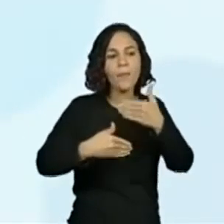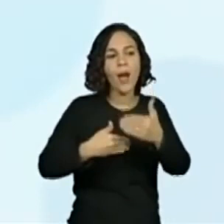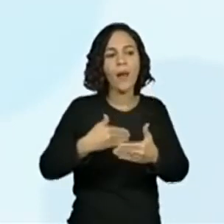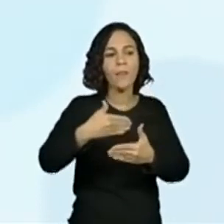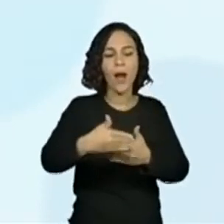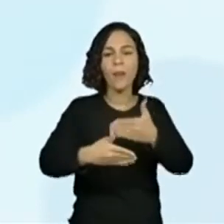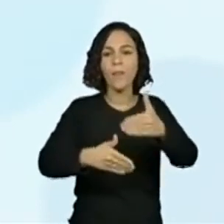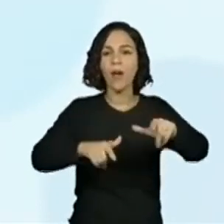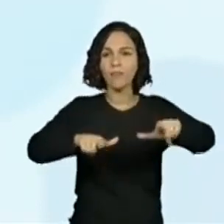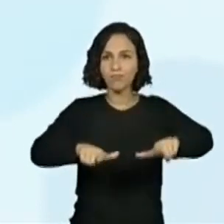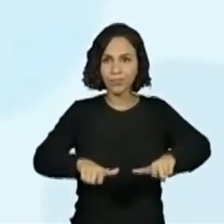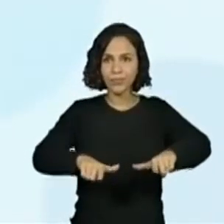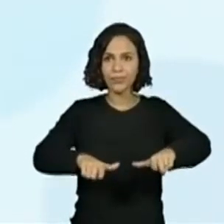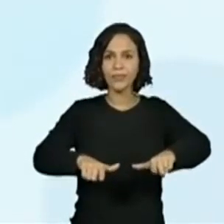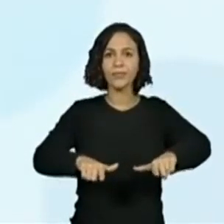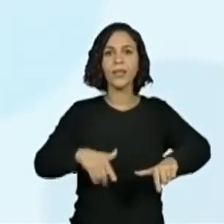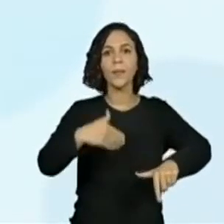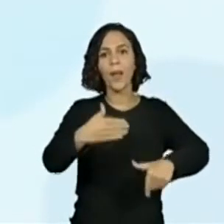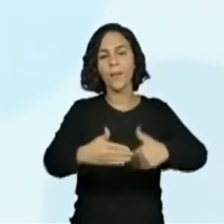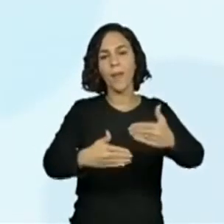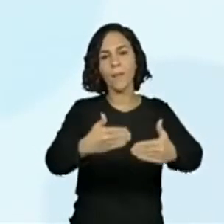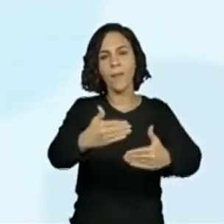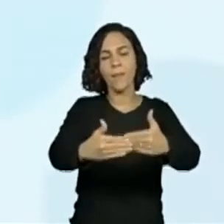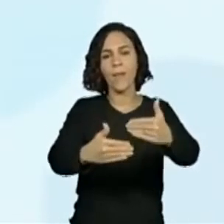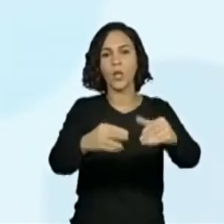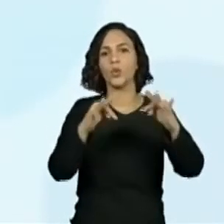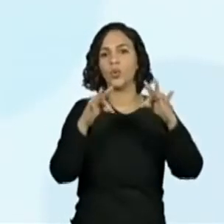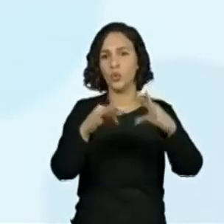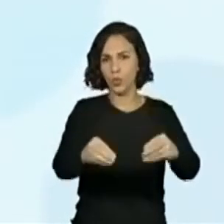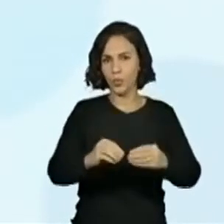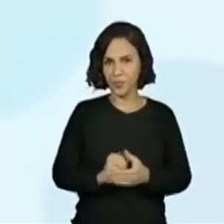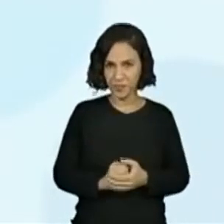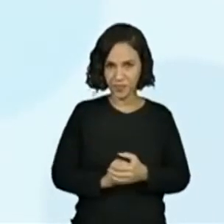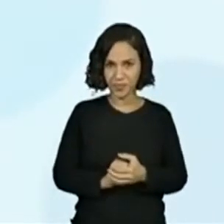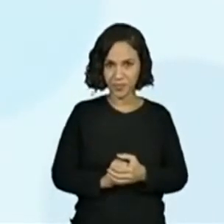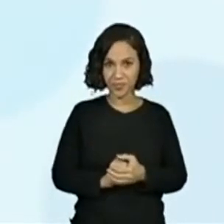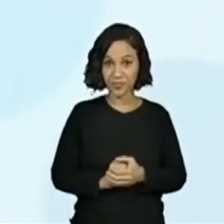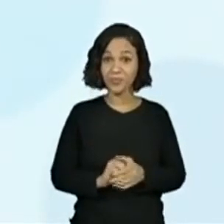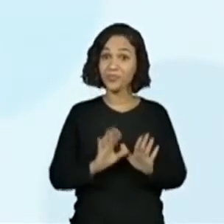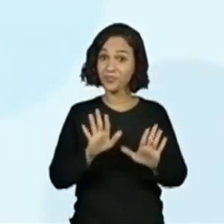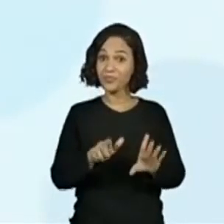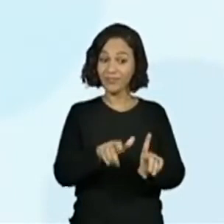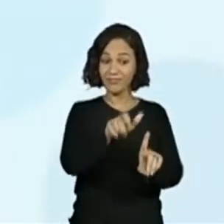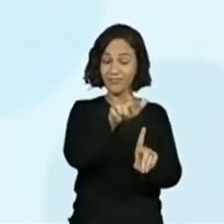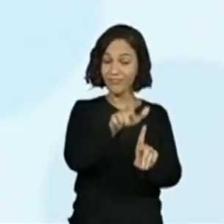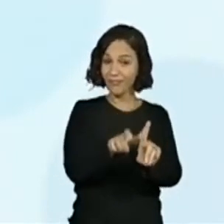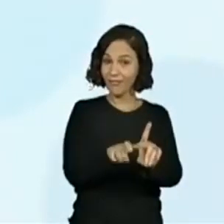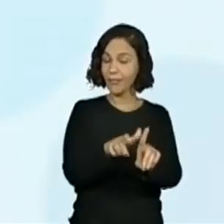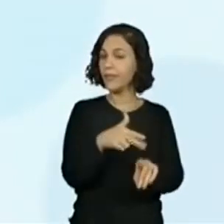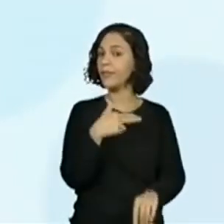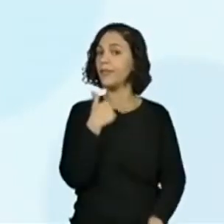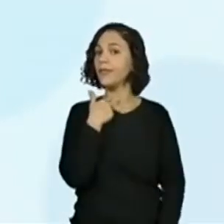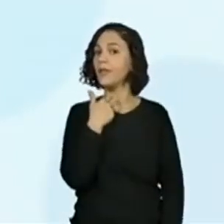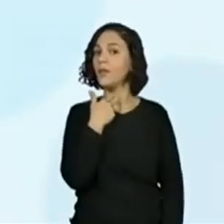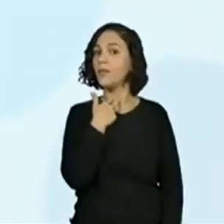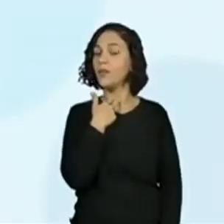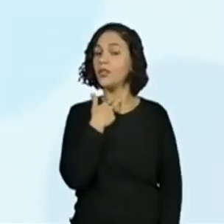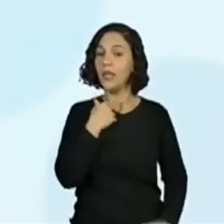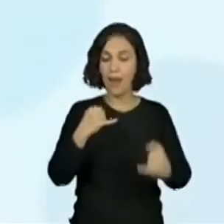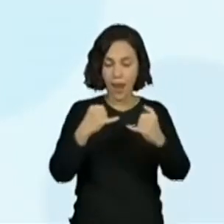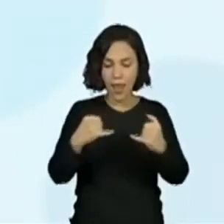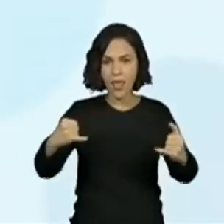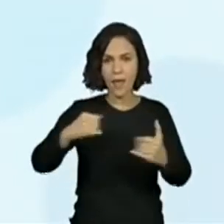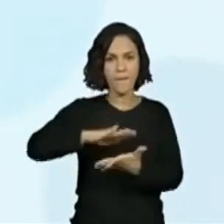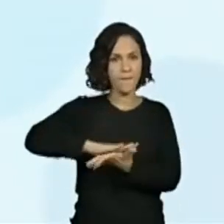todas. O participante não pode pisar na risca,